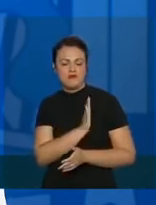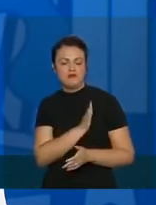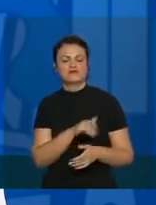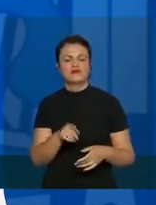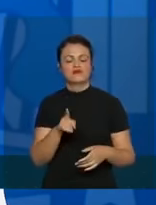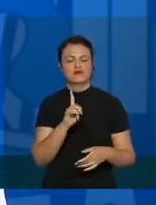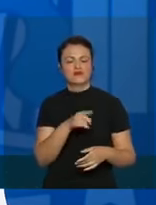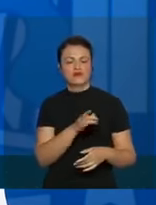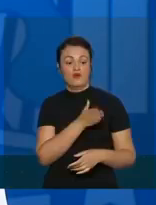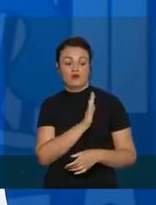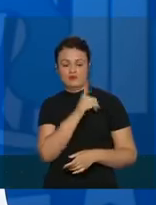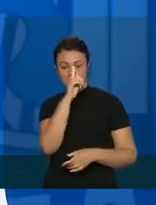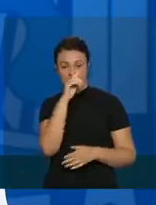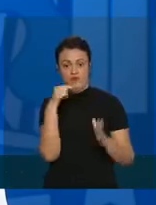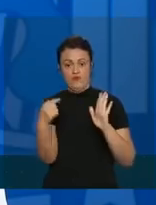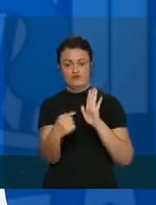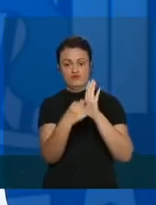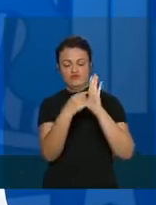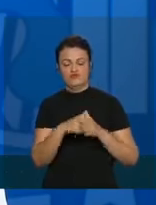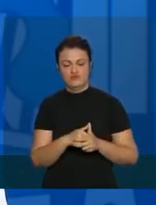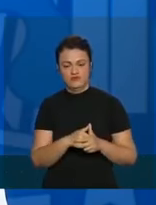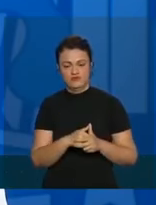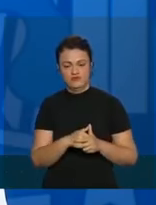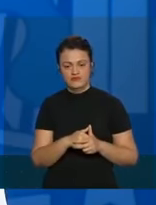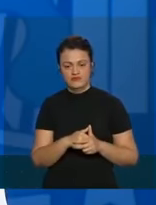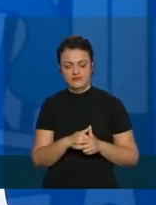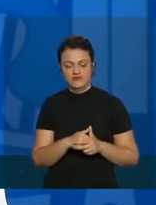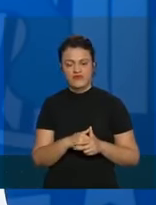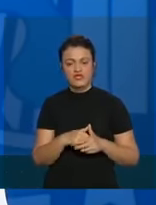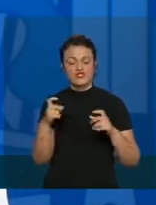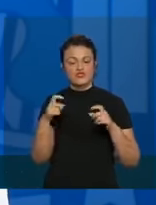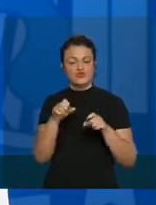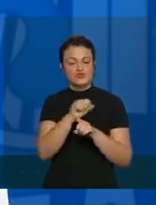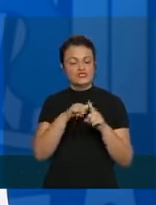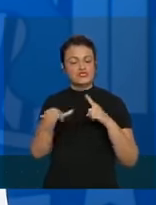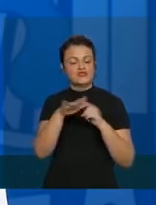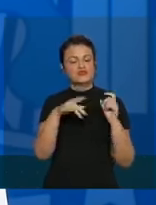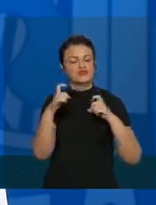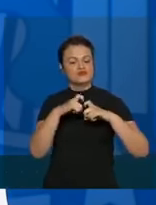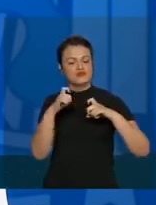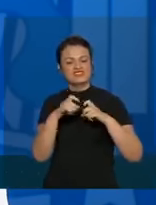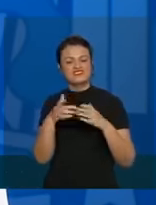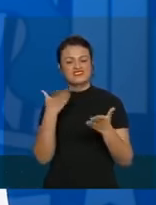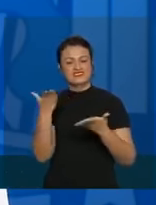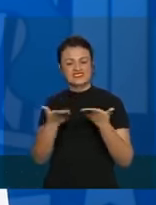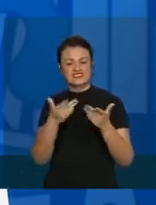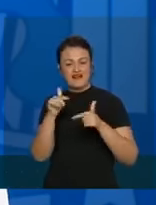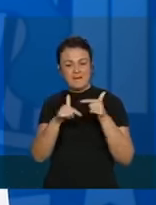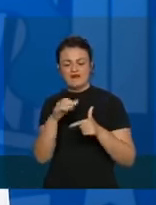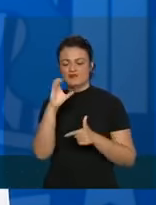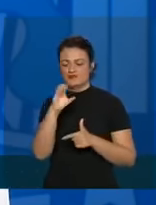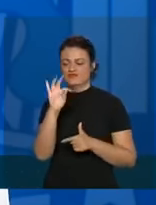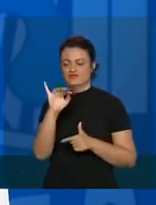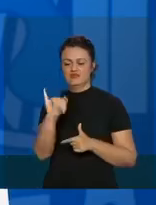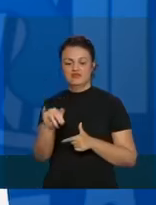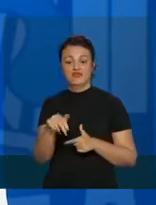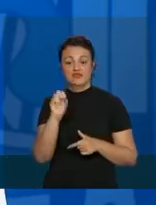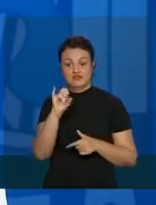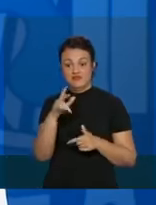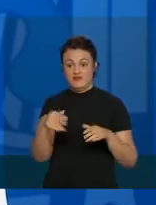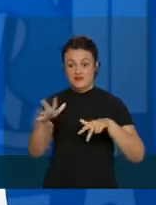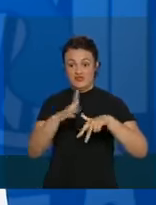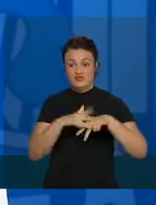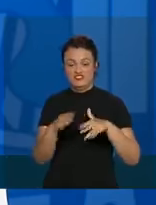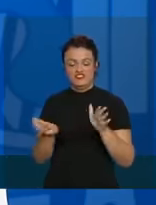que é o órgão-alvo, Sociedade Brasileira de Medicina Interna, que é o pessoal que lida com CTI, se os pacientes chegam lá